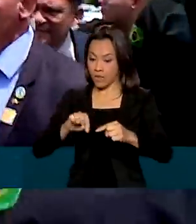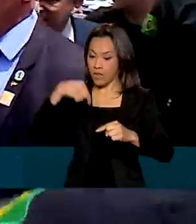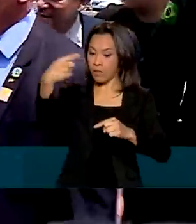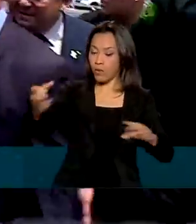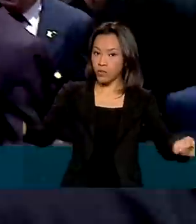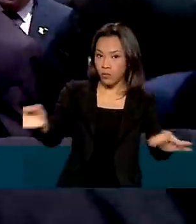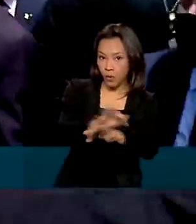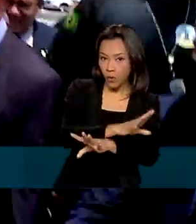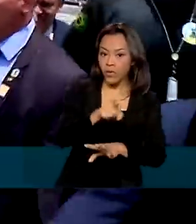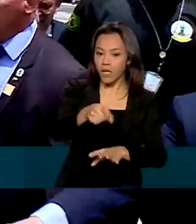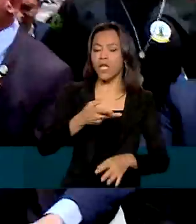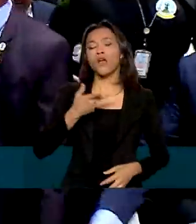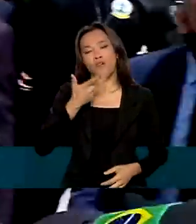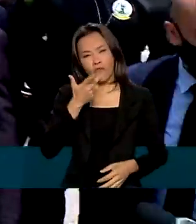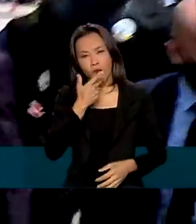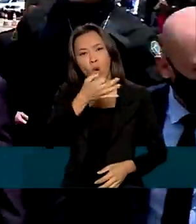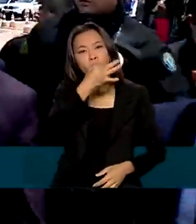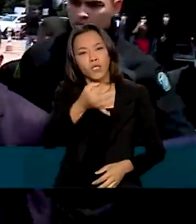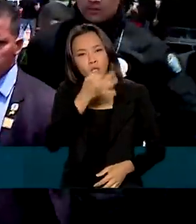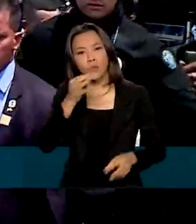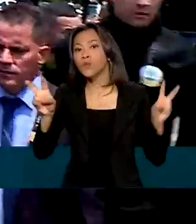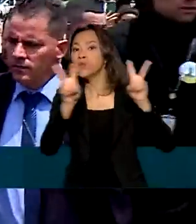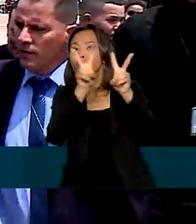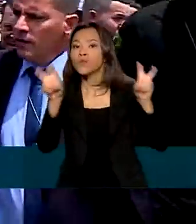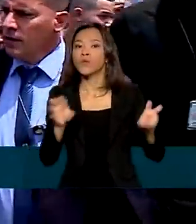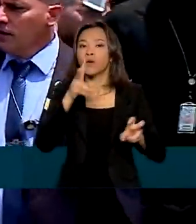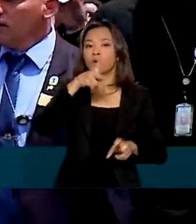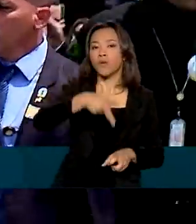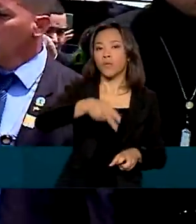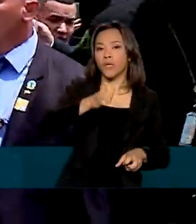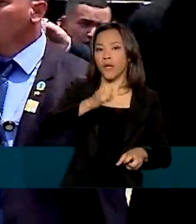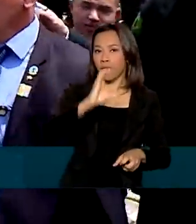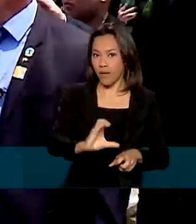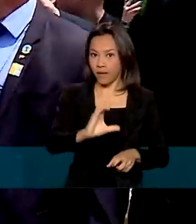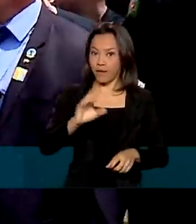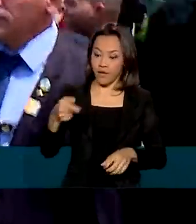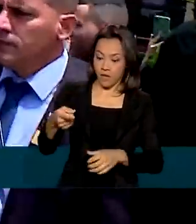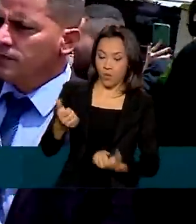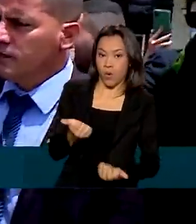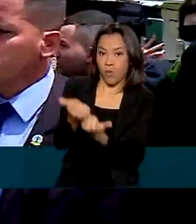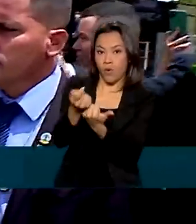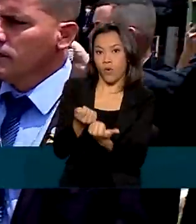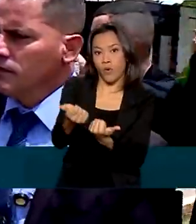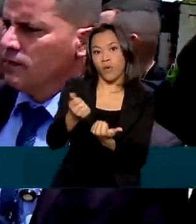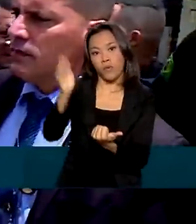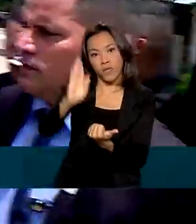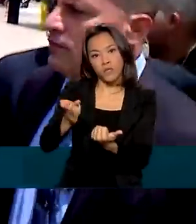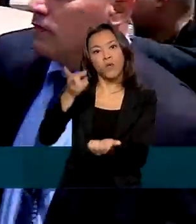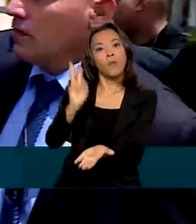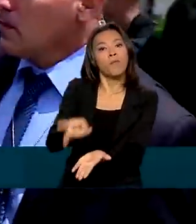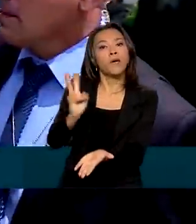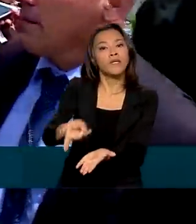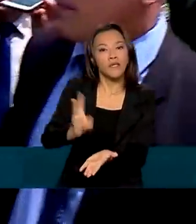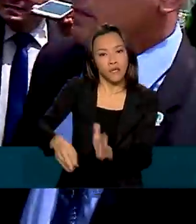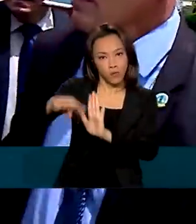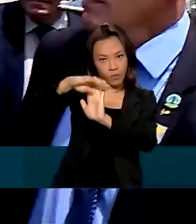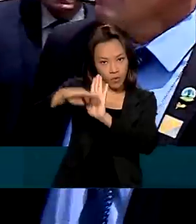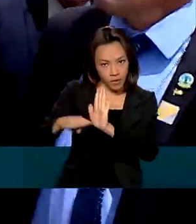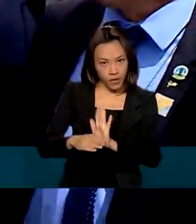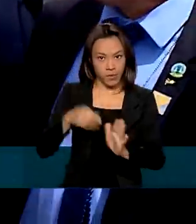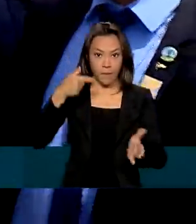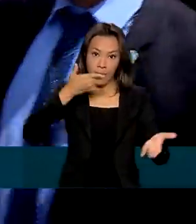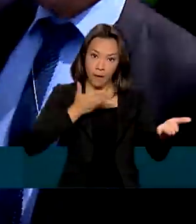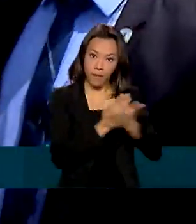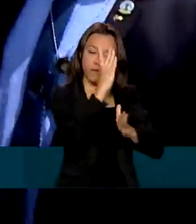comentou o parecer final da PEC dos Precatórios, que transforma o Auxílio Brasil em um programa permanente. A votação do